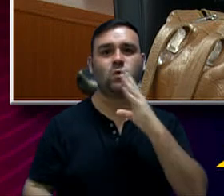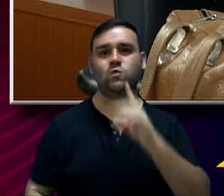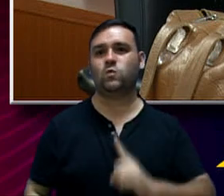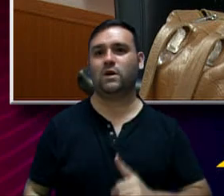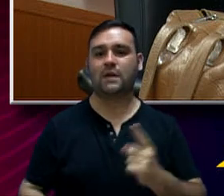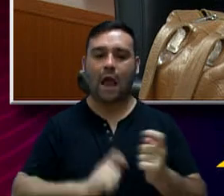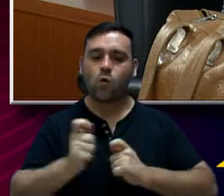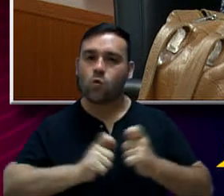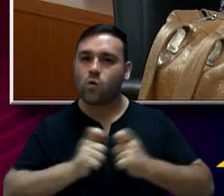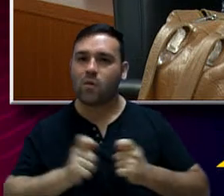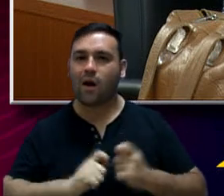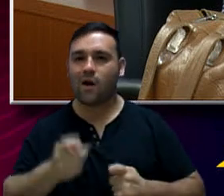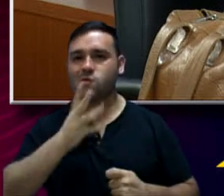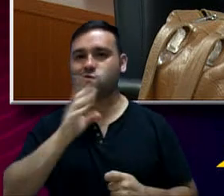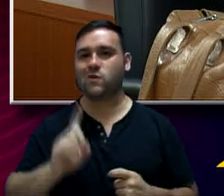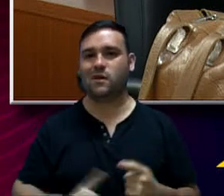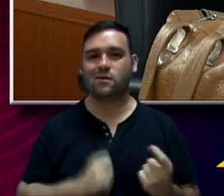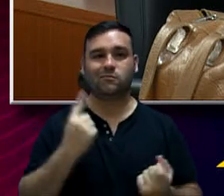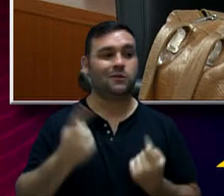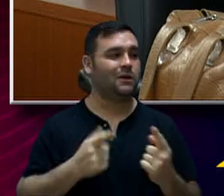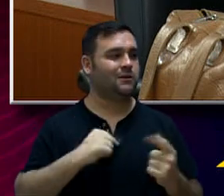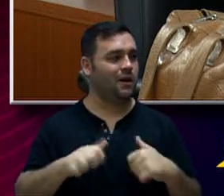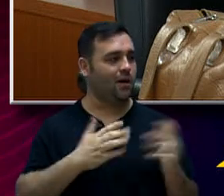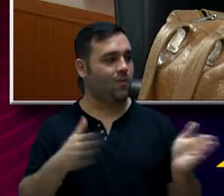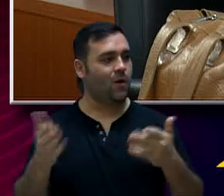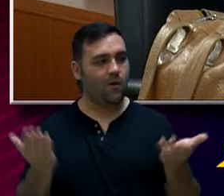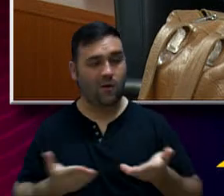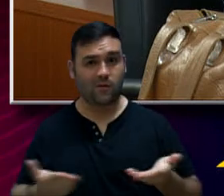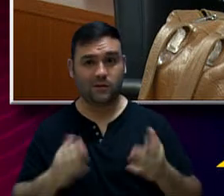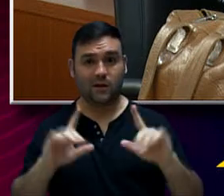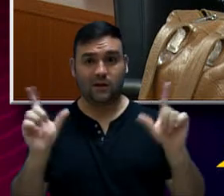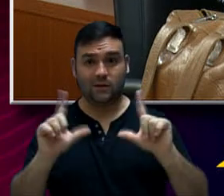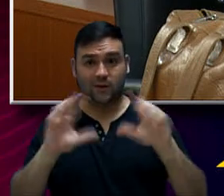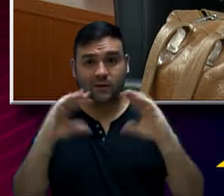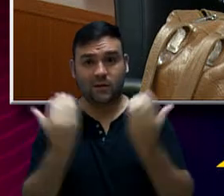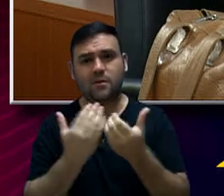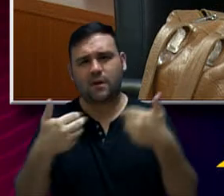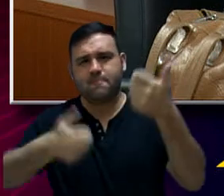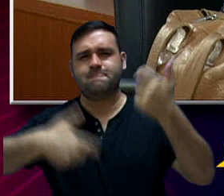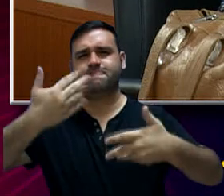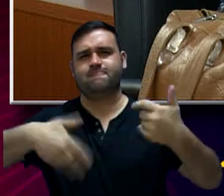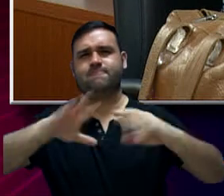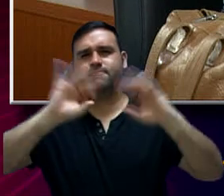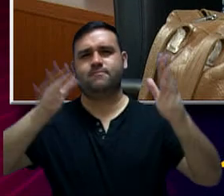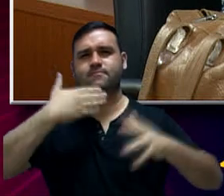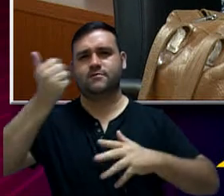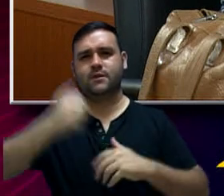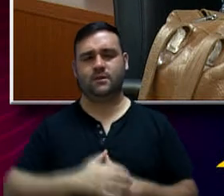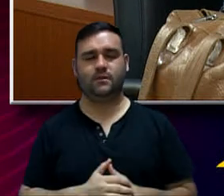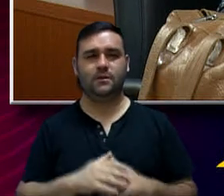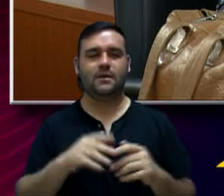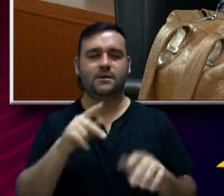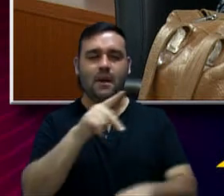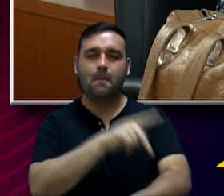entende de questões financeiras. Sim. Estão nos acompanhando na rede de câmara, então é melhor explicar bem. Bem pedagogicamente. Sim, o